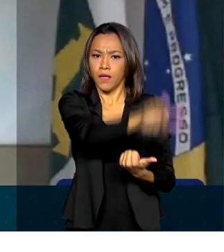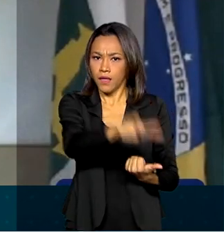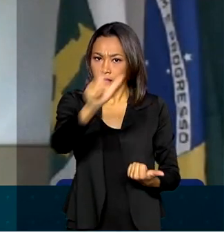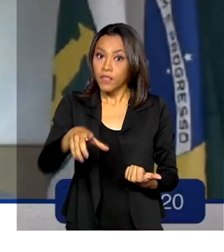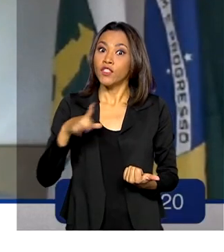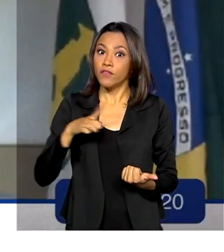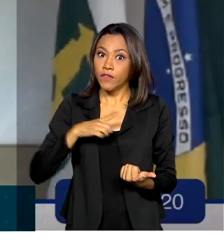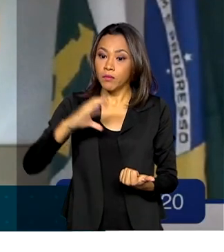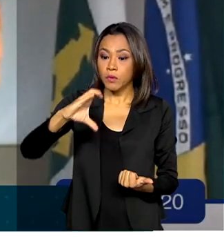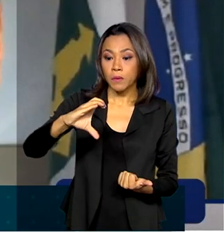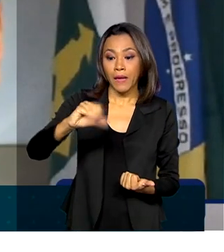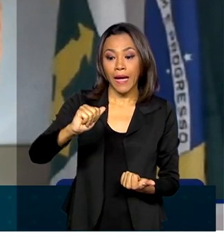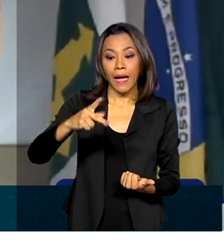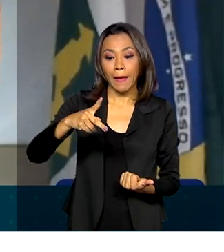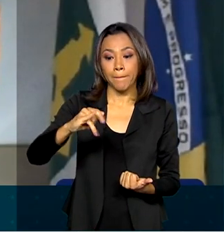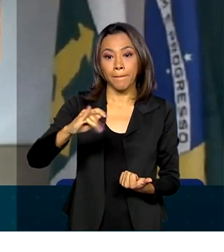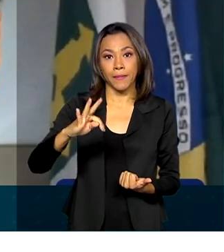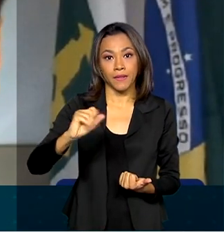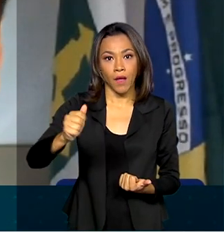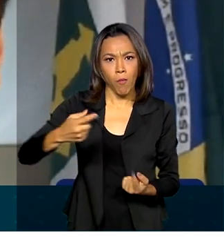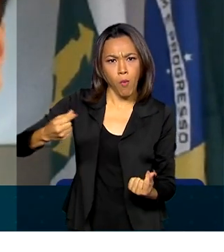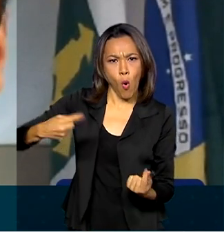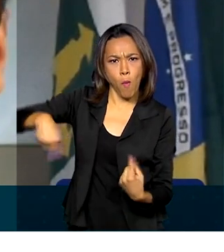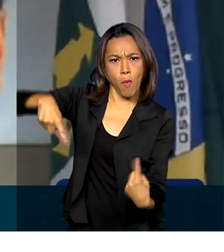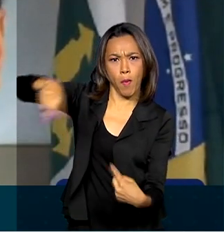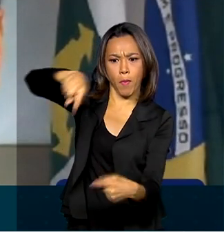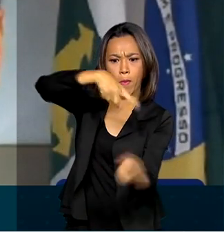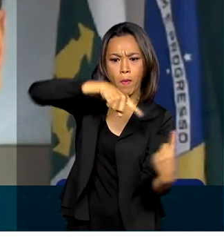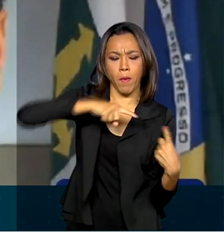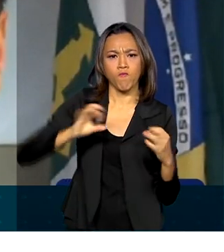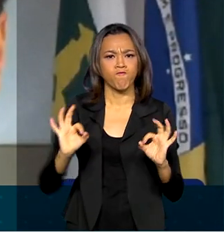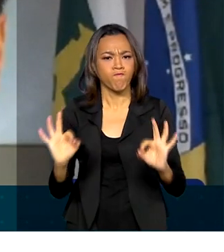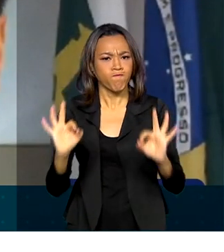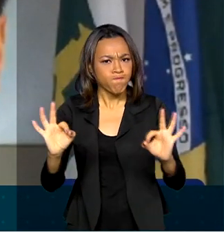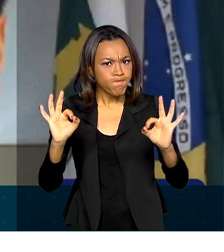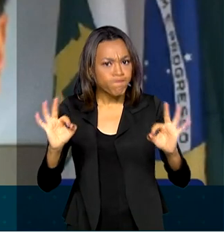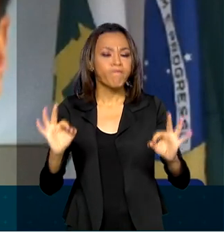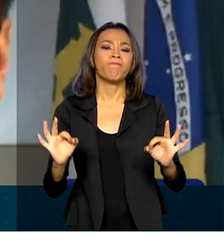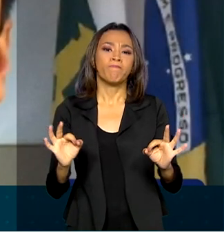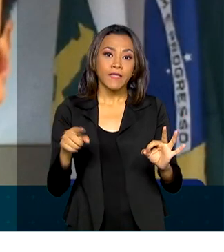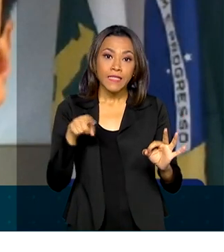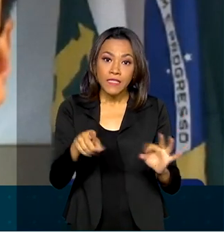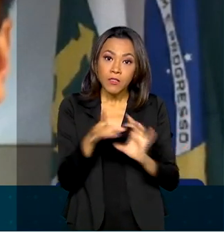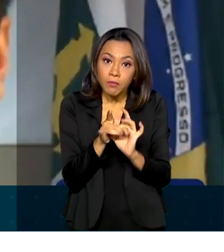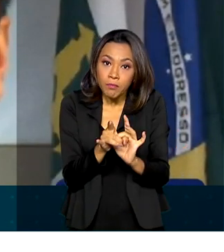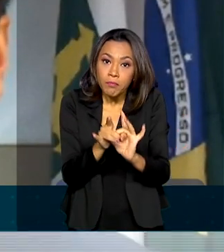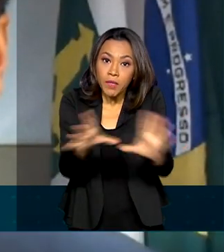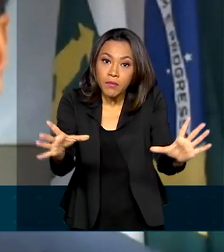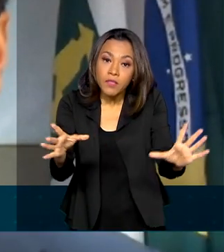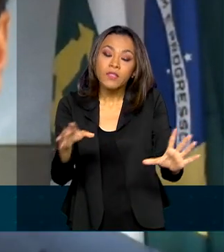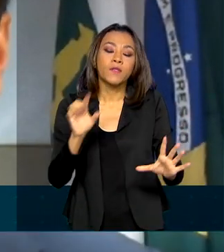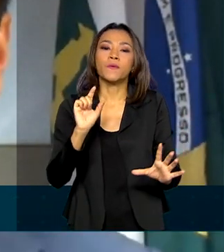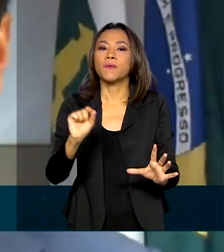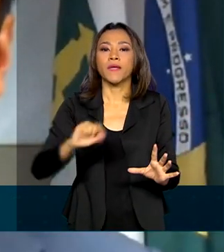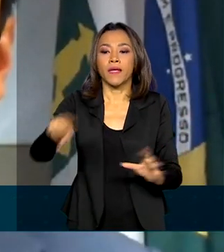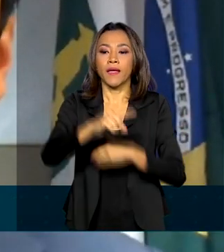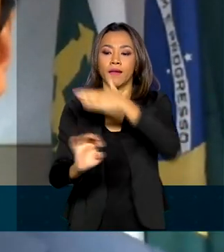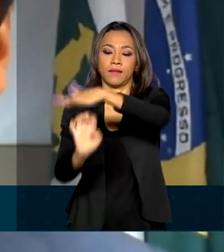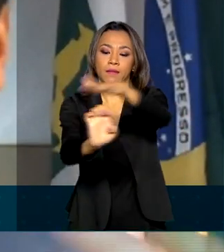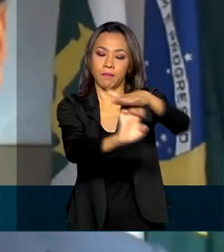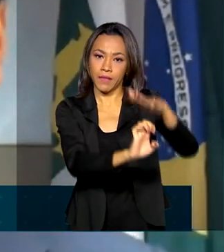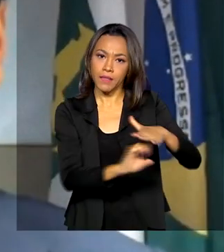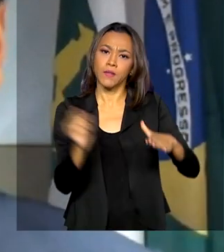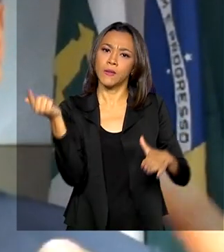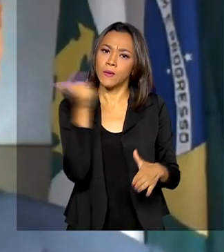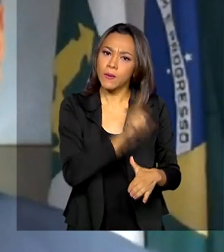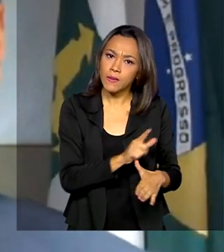atuante, super ativo durante essa crise, e esse colchão de liquidez permitiu às empresas cruzarem a ponte e